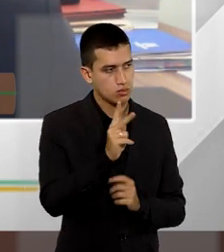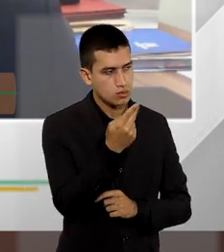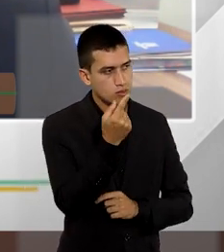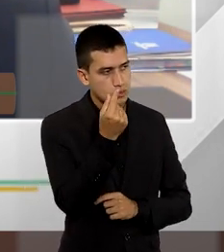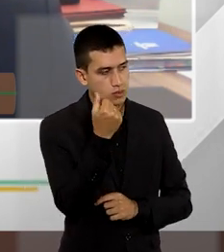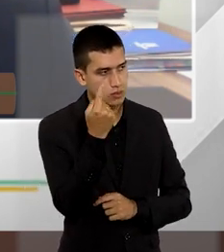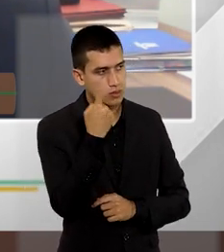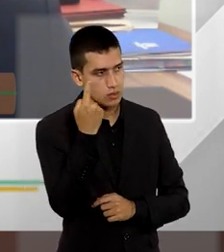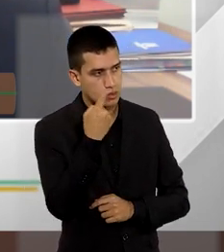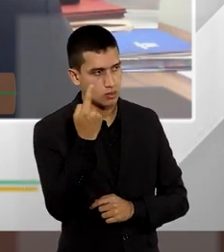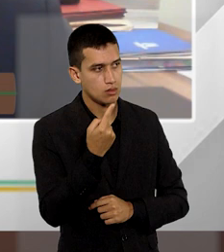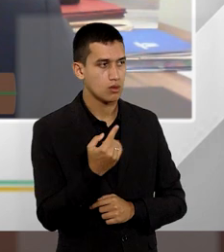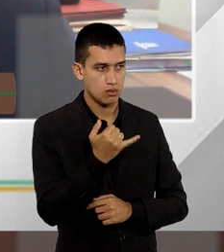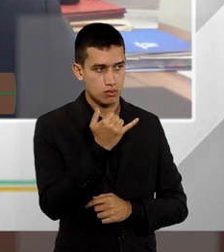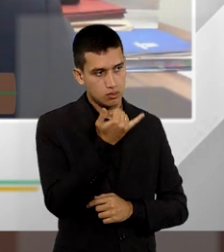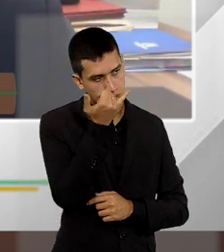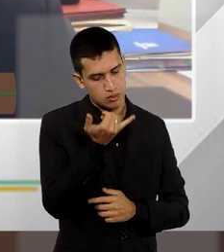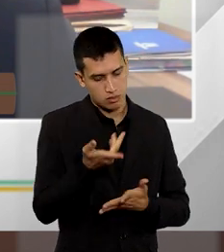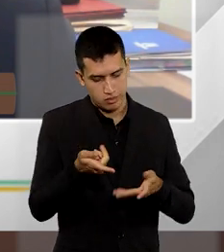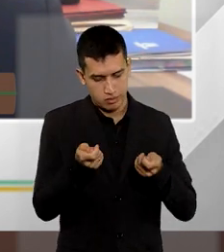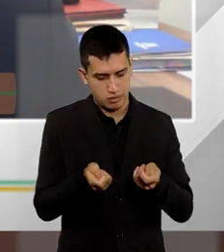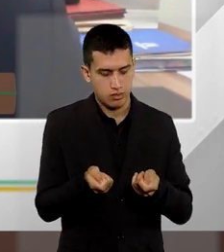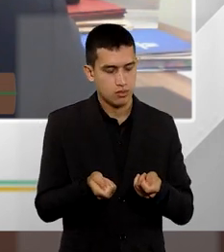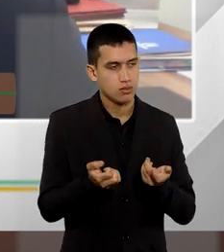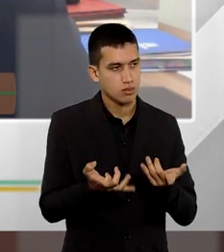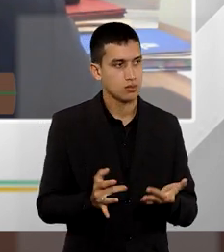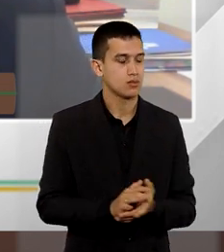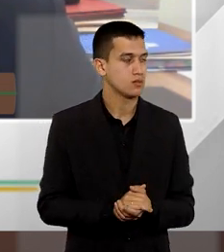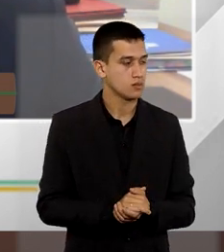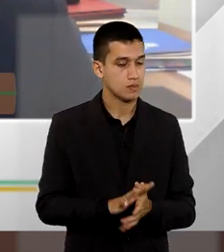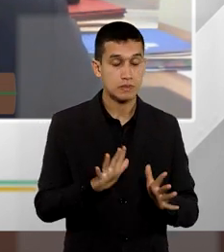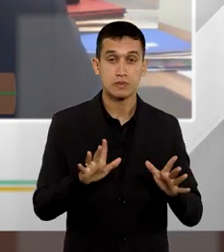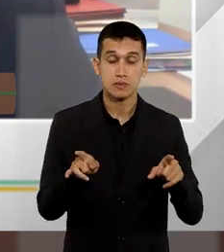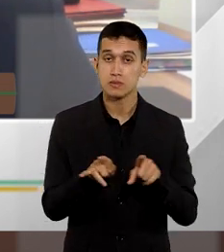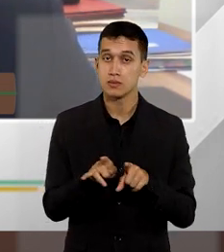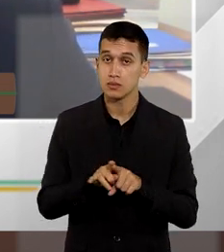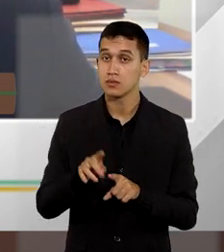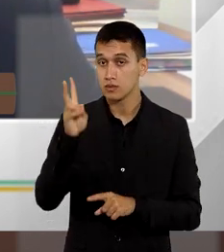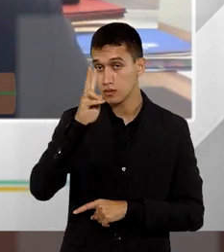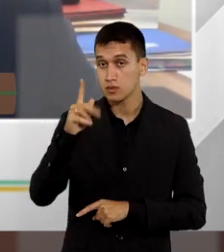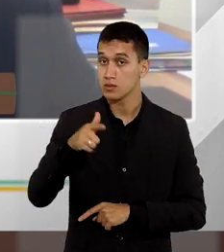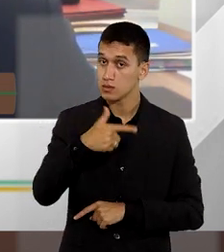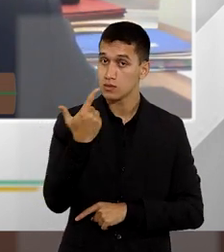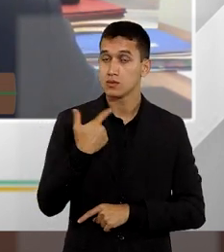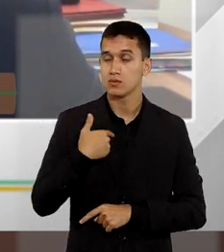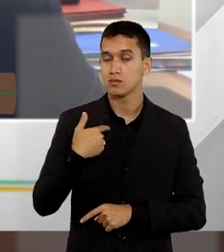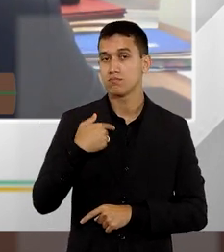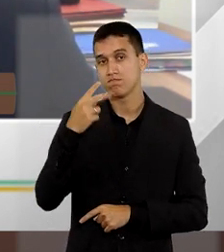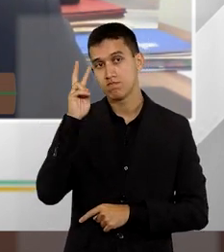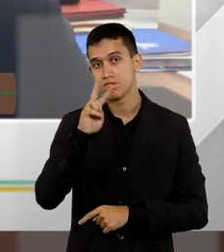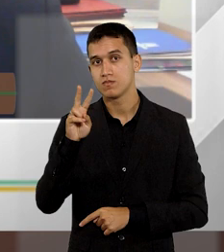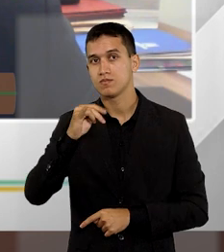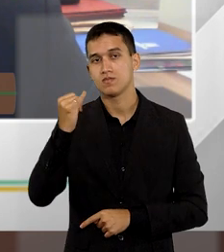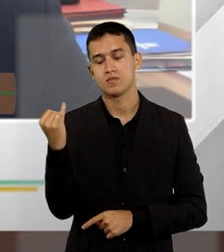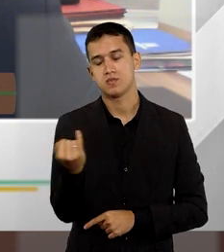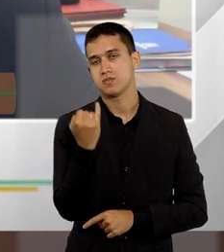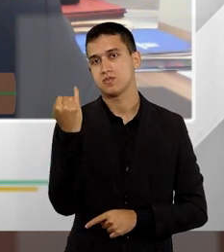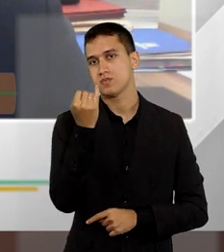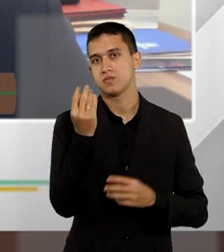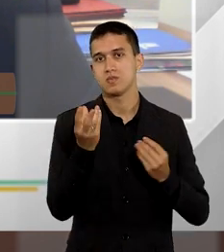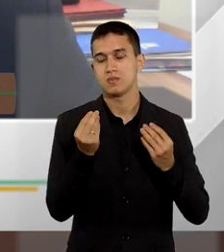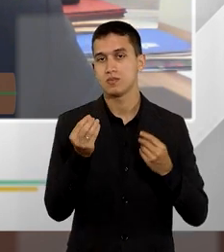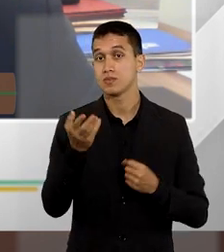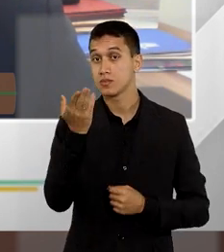sucumbenciais dela fixar. Mas faço aqui também um outro registro considerado de suma importância, é que